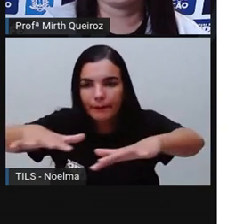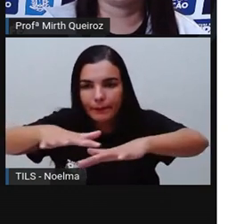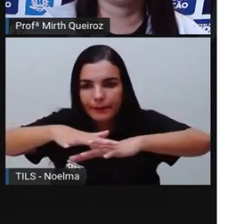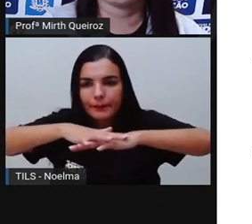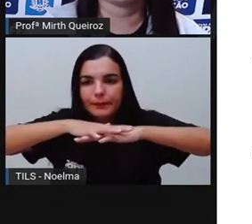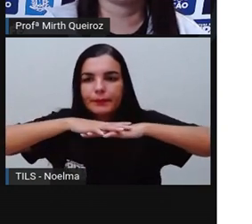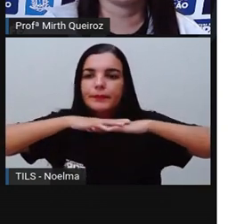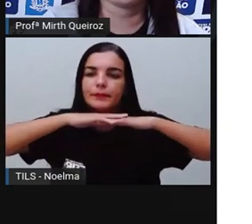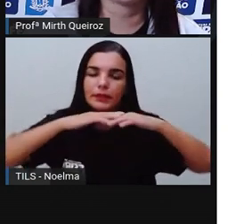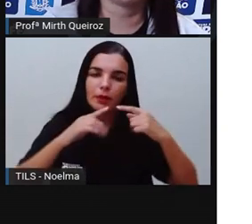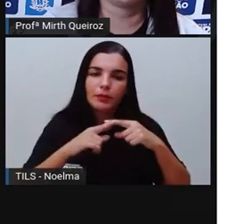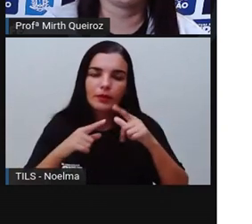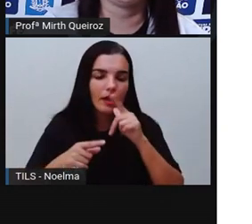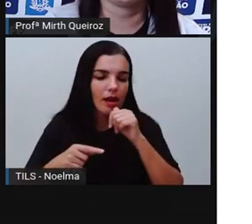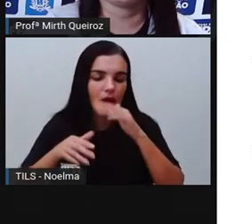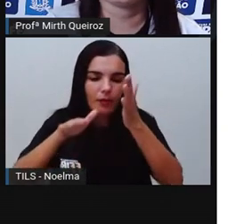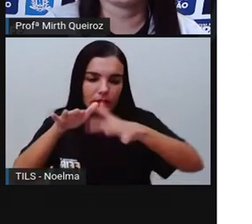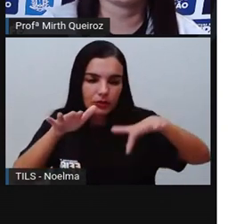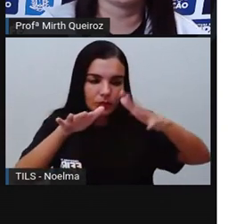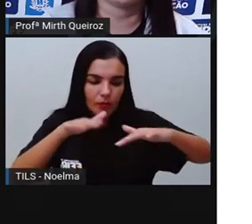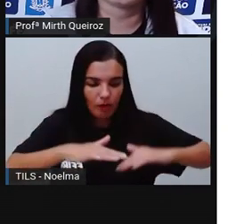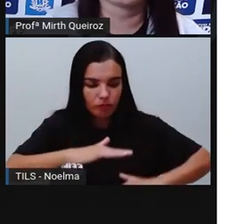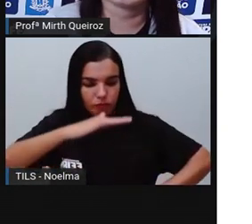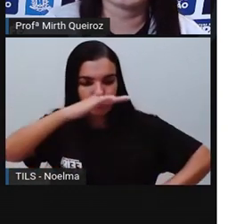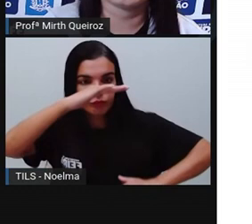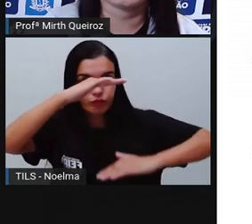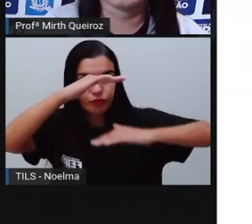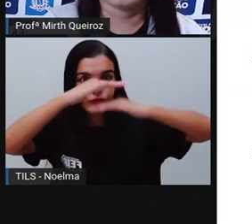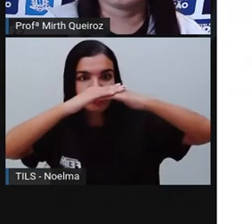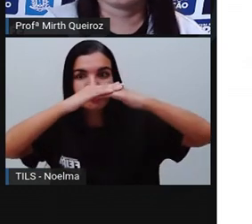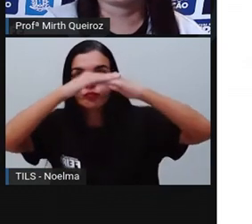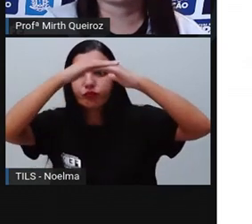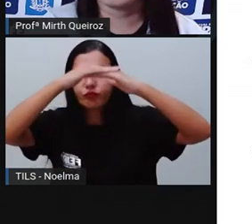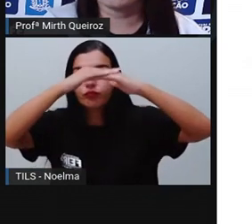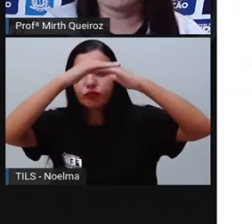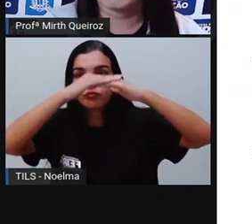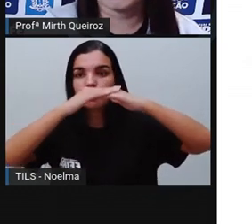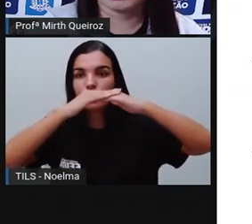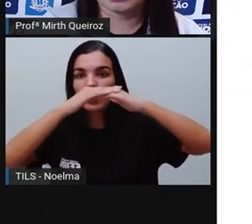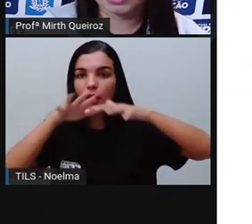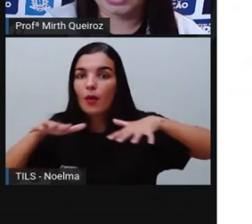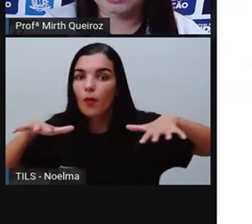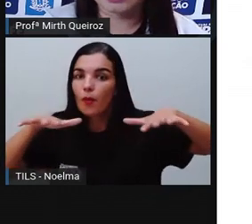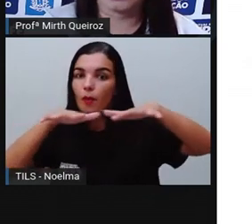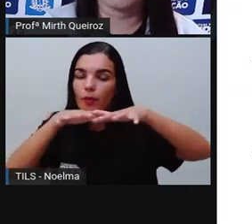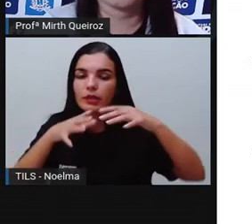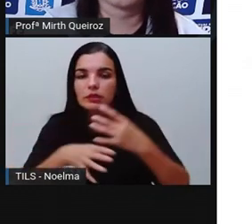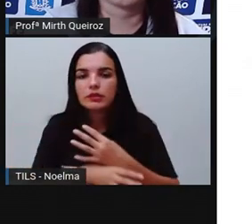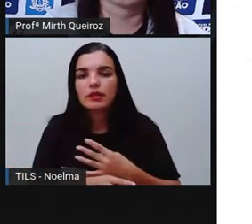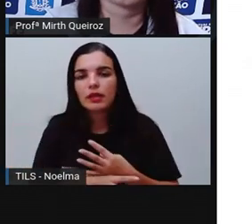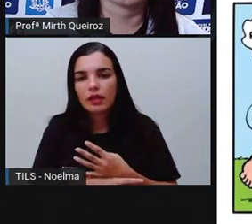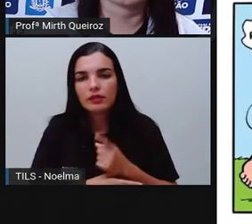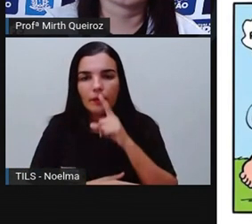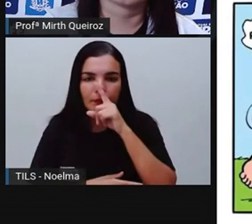o nível da água do mar subir e poder aí também atingir e até cobrir cidades, né?